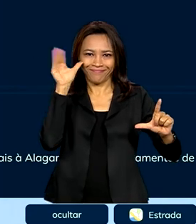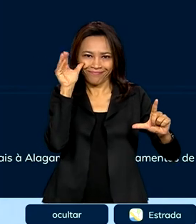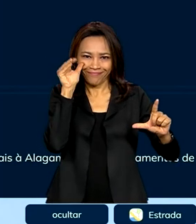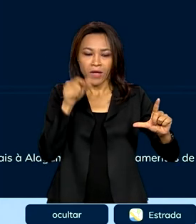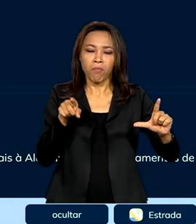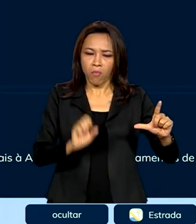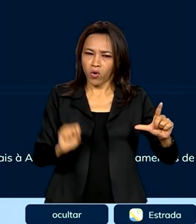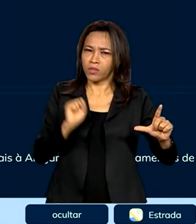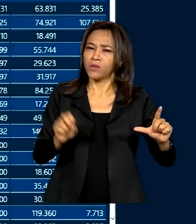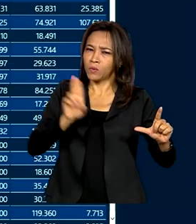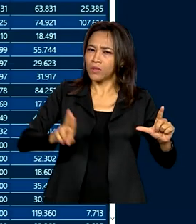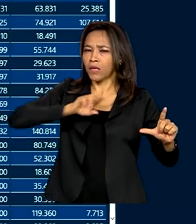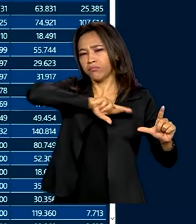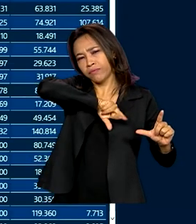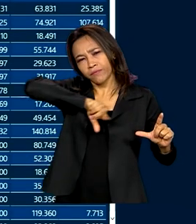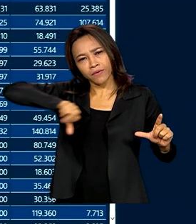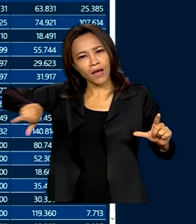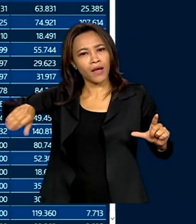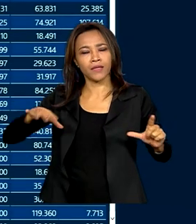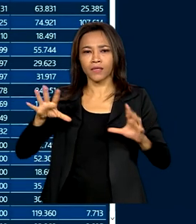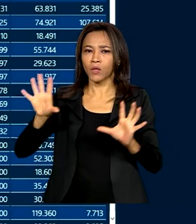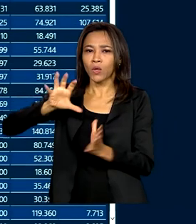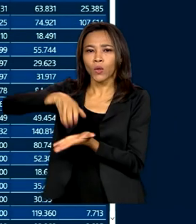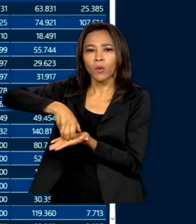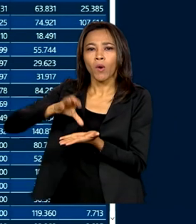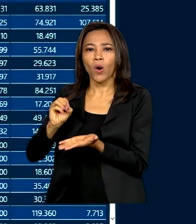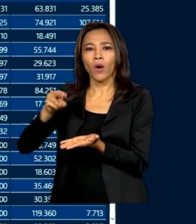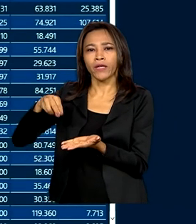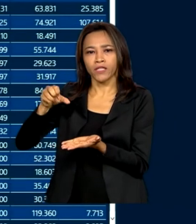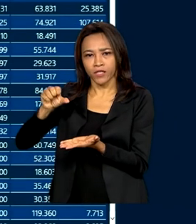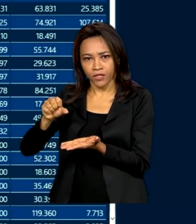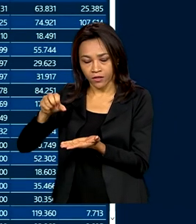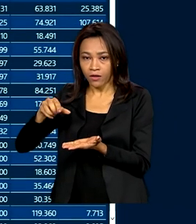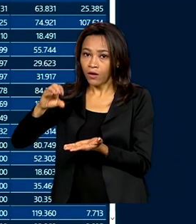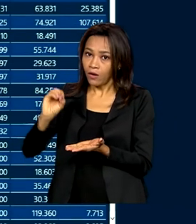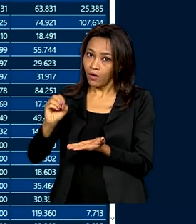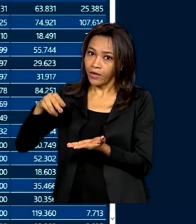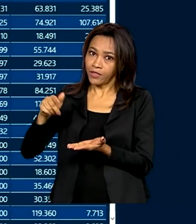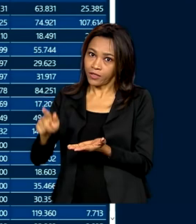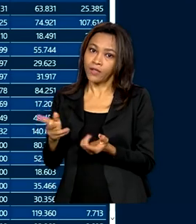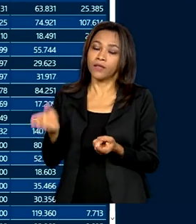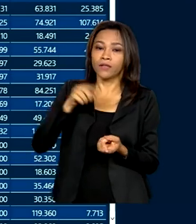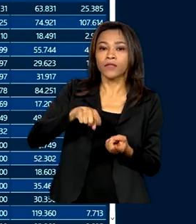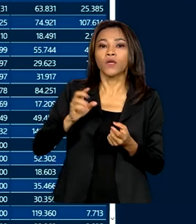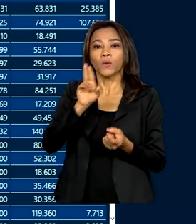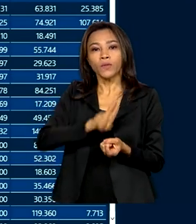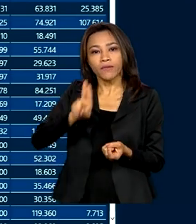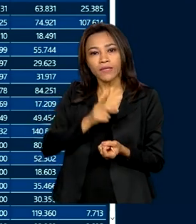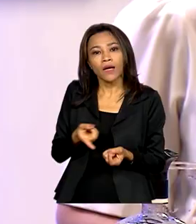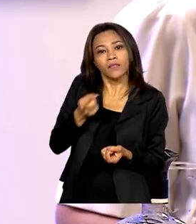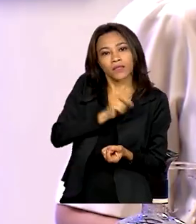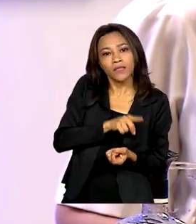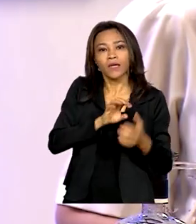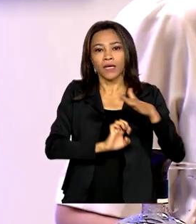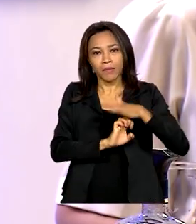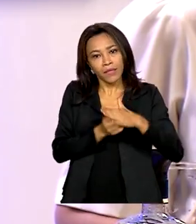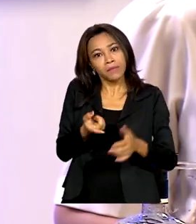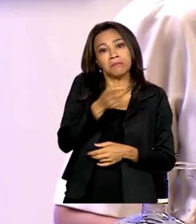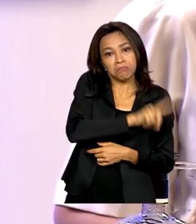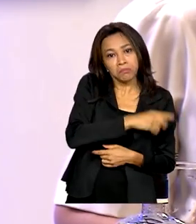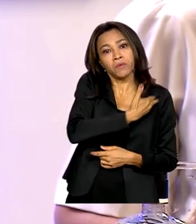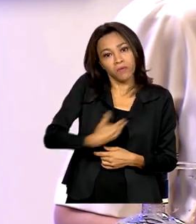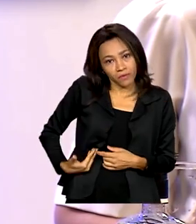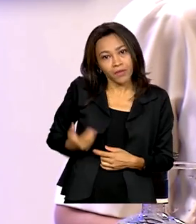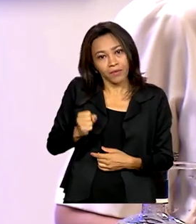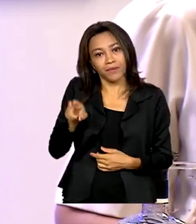diversos atores, como ONGs, universidades, empresas e o próprio governo. Aqui nós estamos